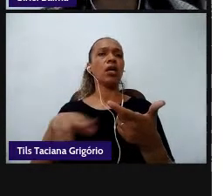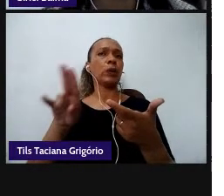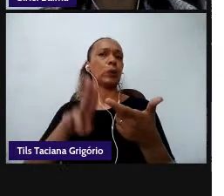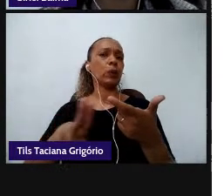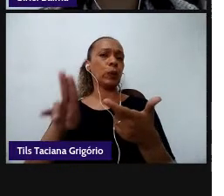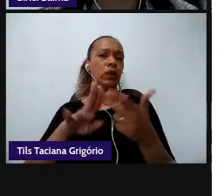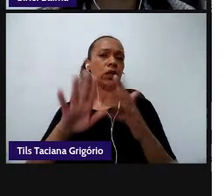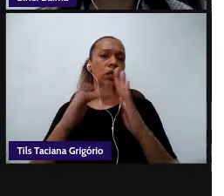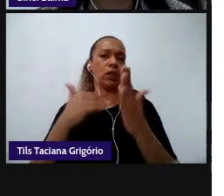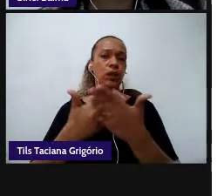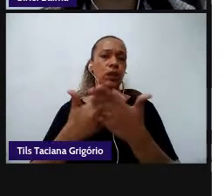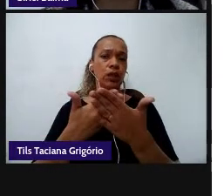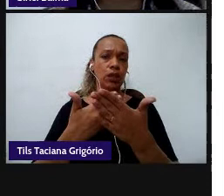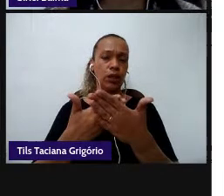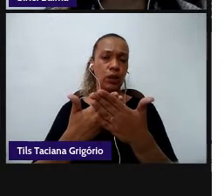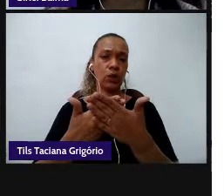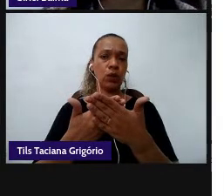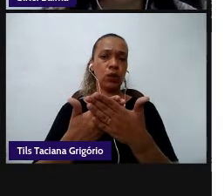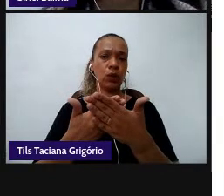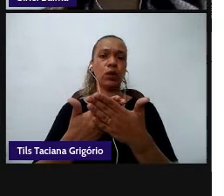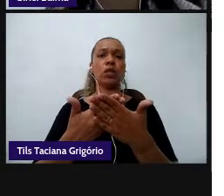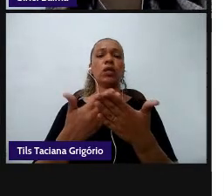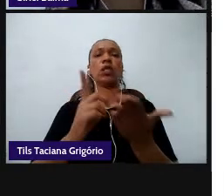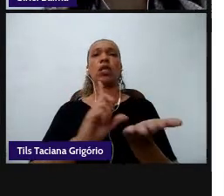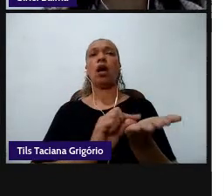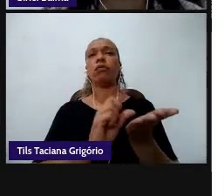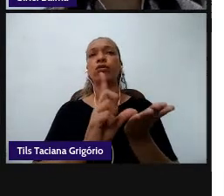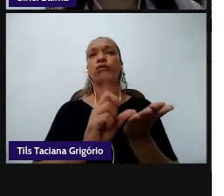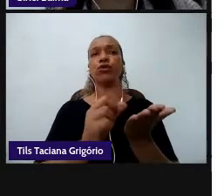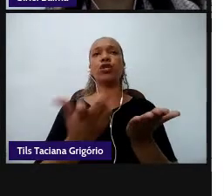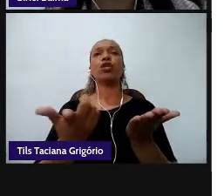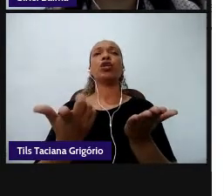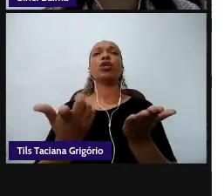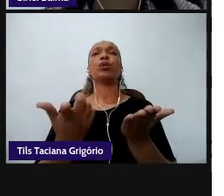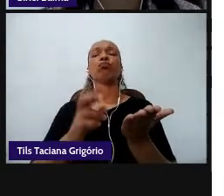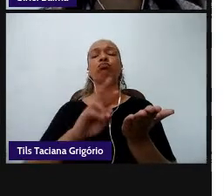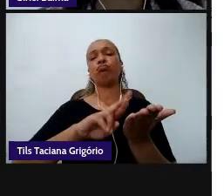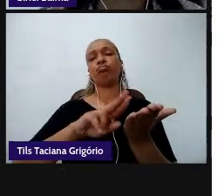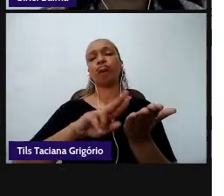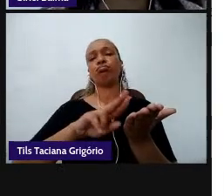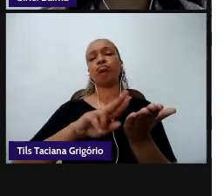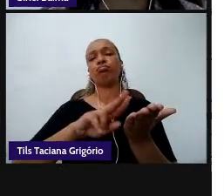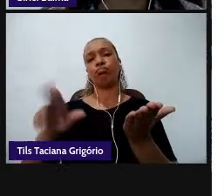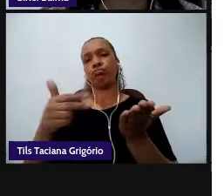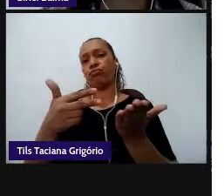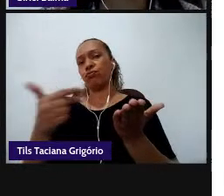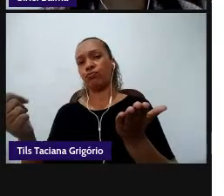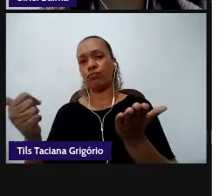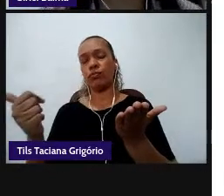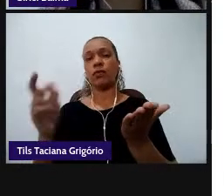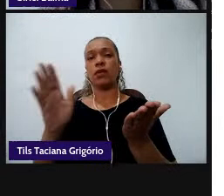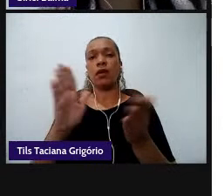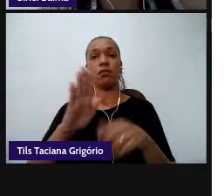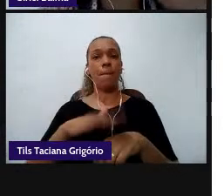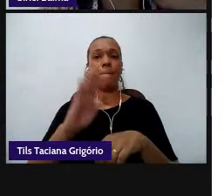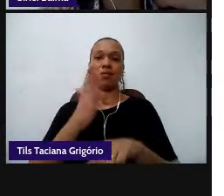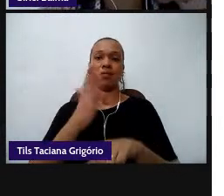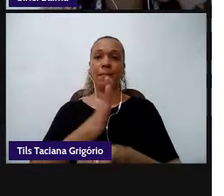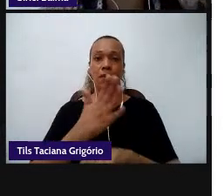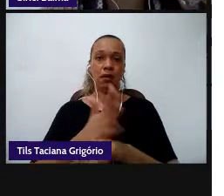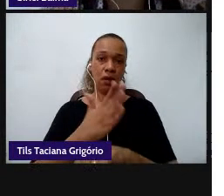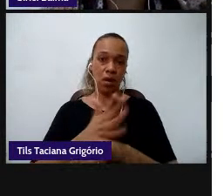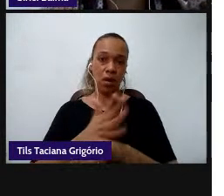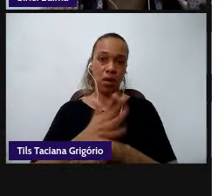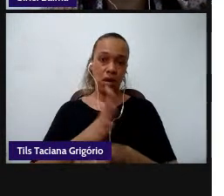principalmente a parte de artigos de ensaio né isso já é mais da nossa prática né uma prática de um